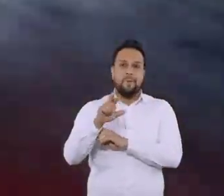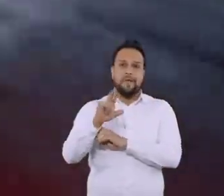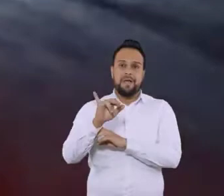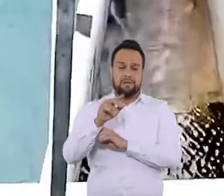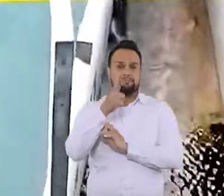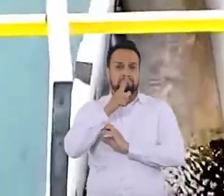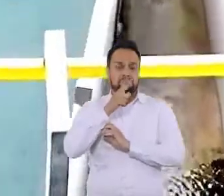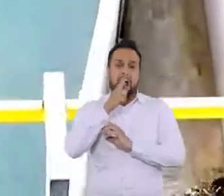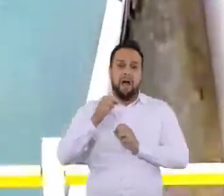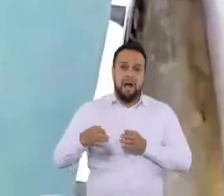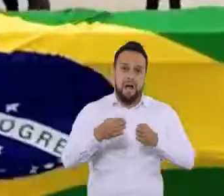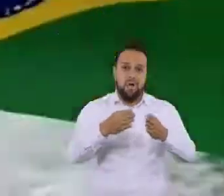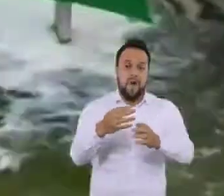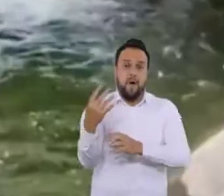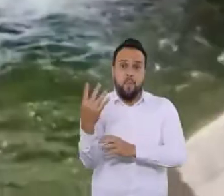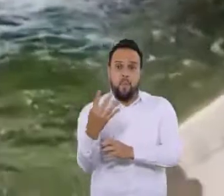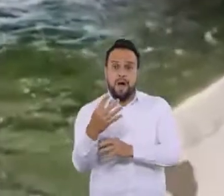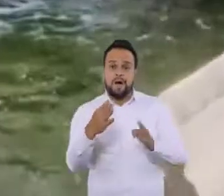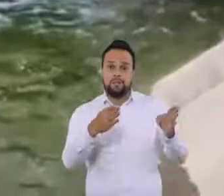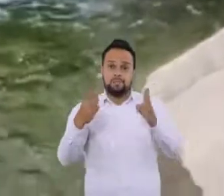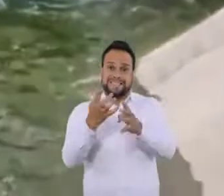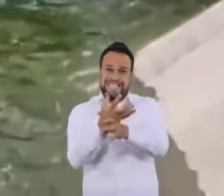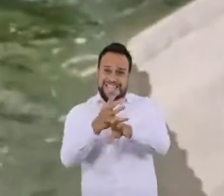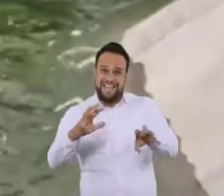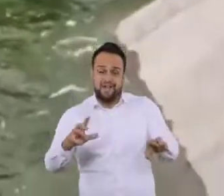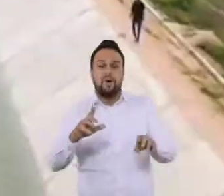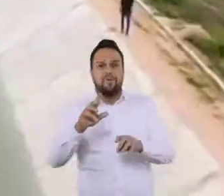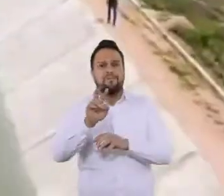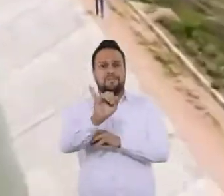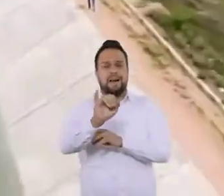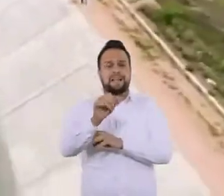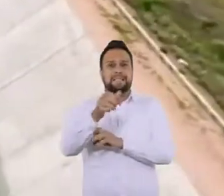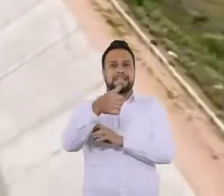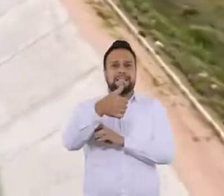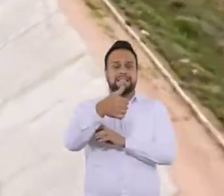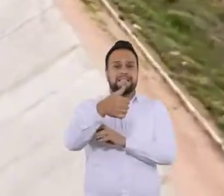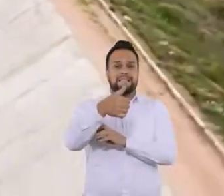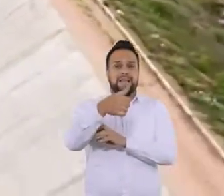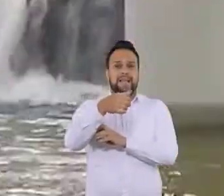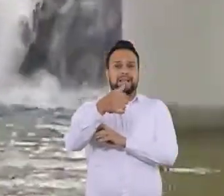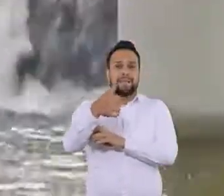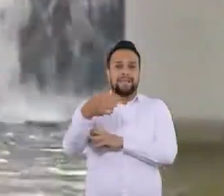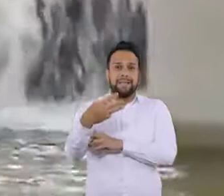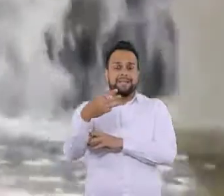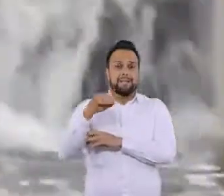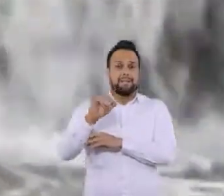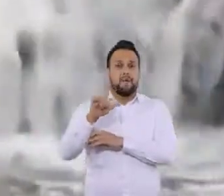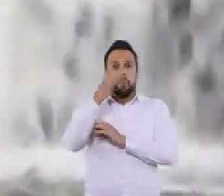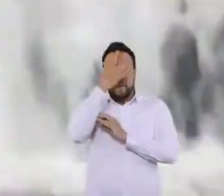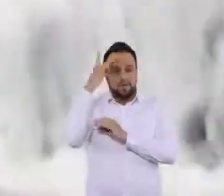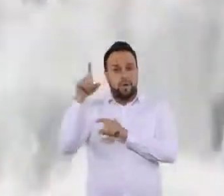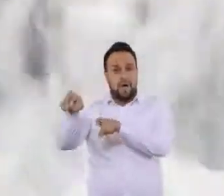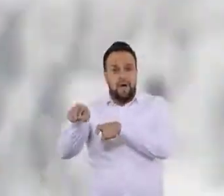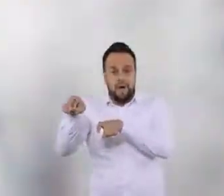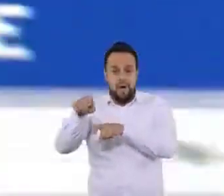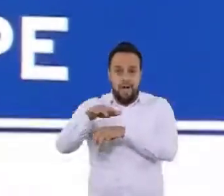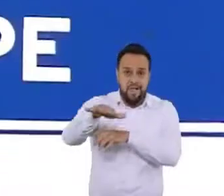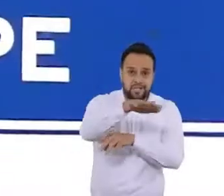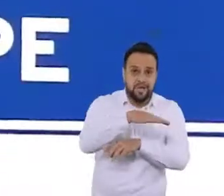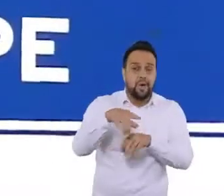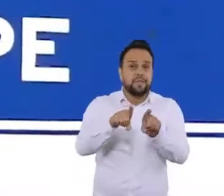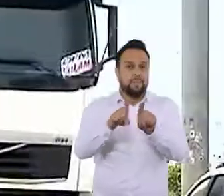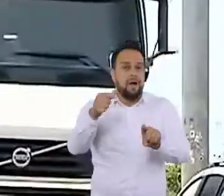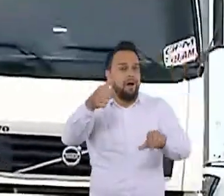acesso à água. O trecho 4 do sertão alagoano vai beneficiar 113 mil moradores e pequenos produtores rurais da região.